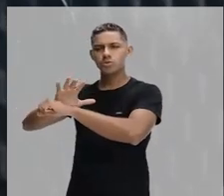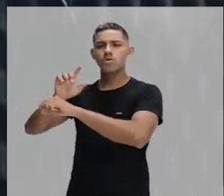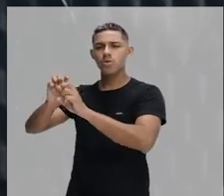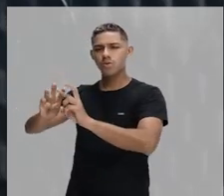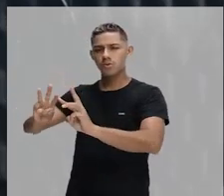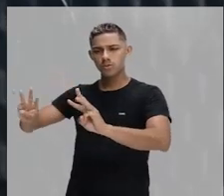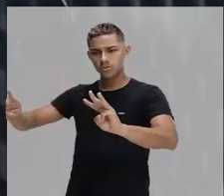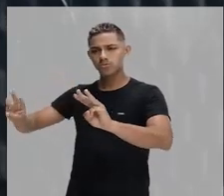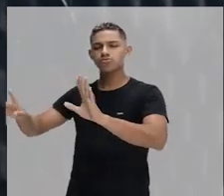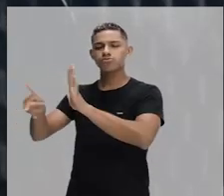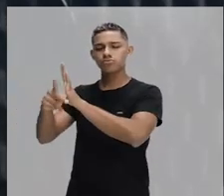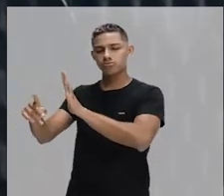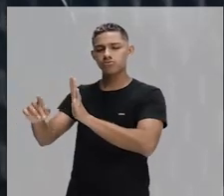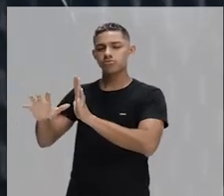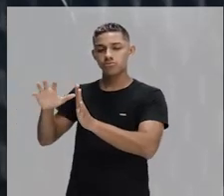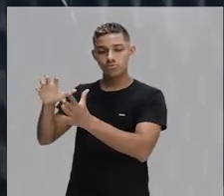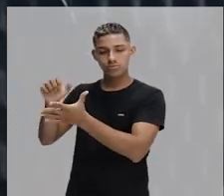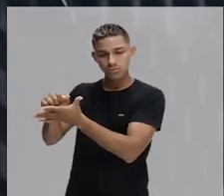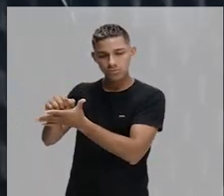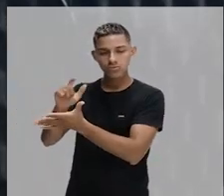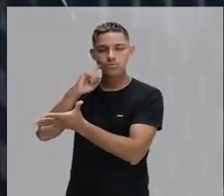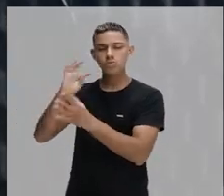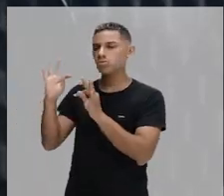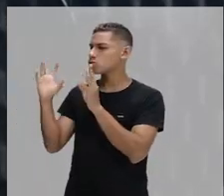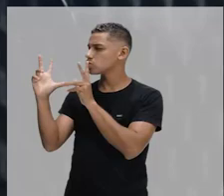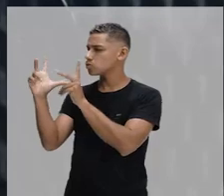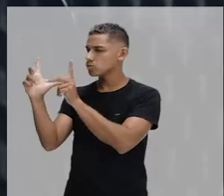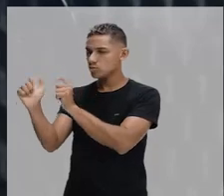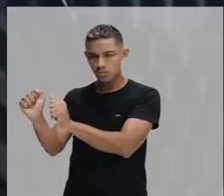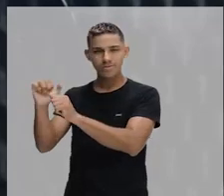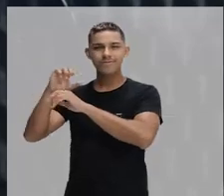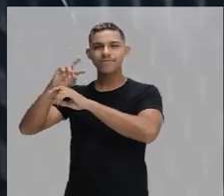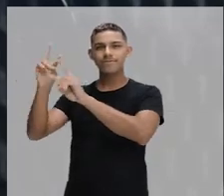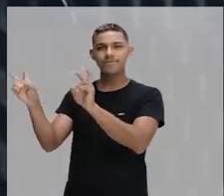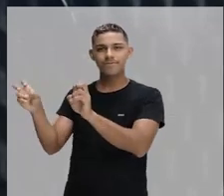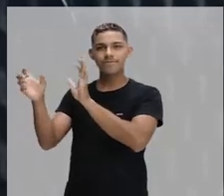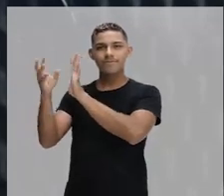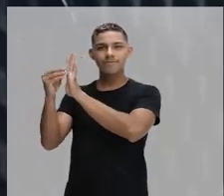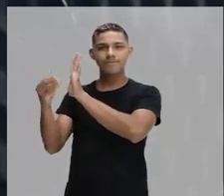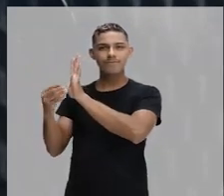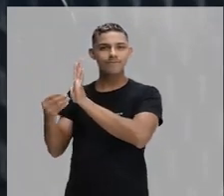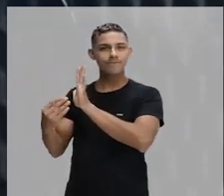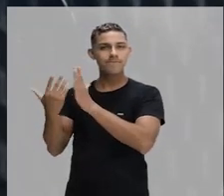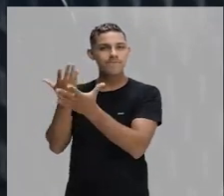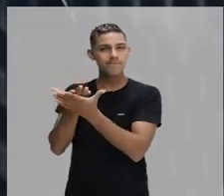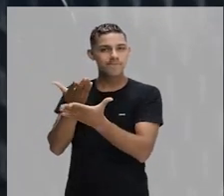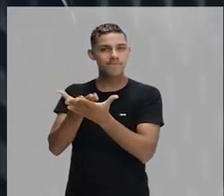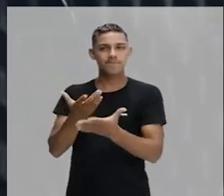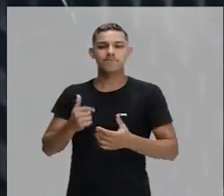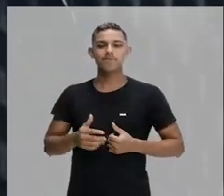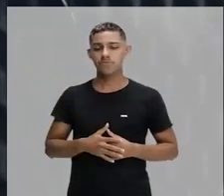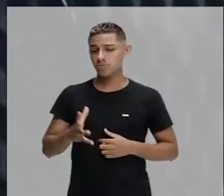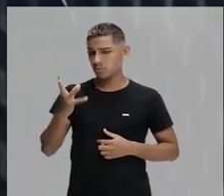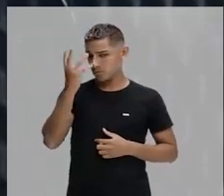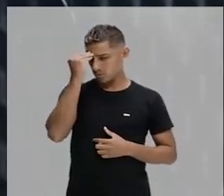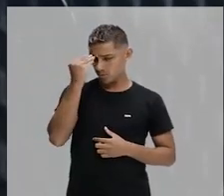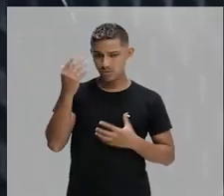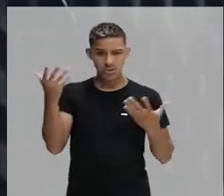o conteúdo anterior. Então, vamos lá, analisar, interpretar um pouquinho o cordel e ver algumas variações linguísticas.